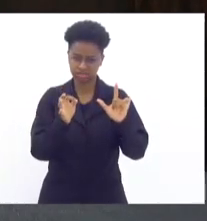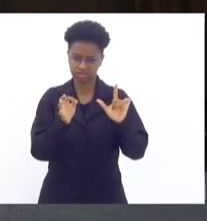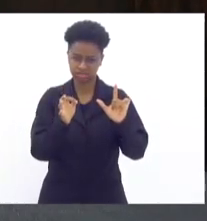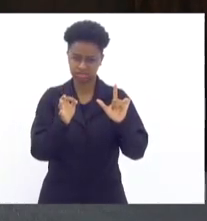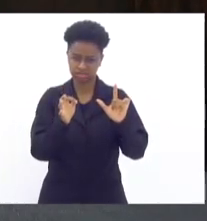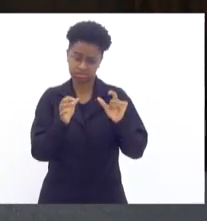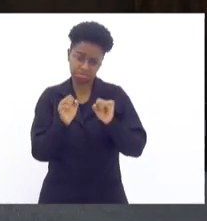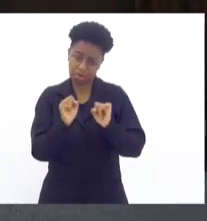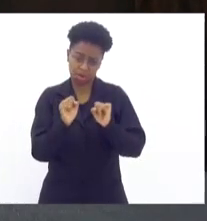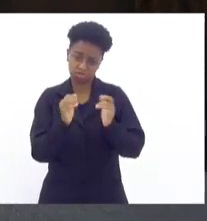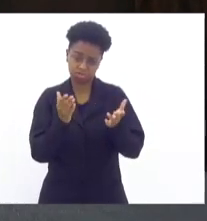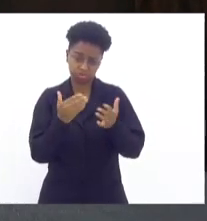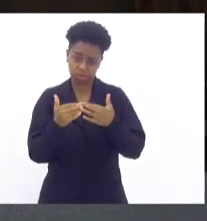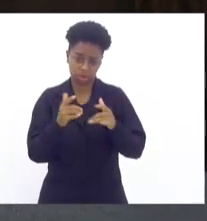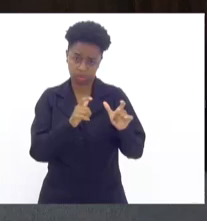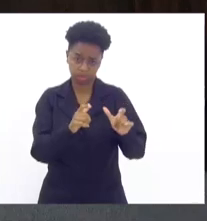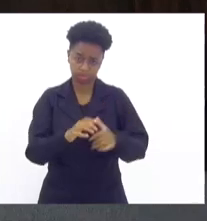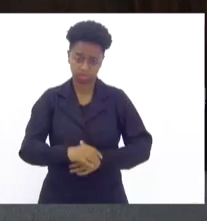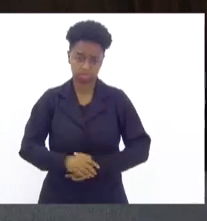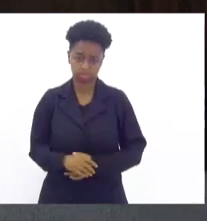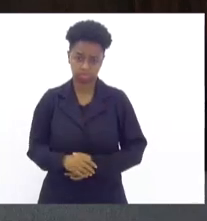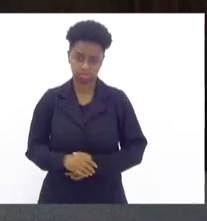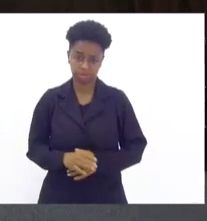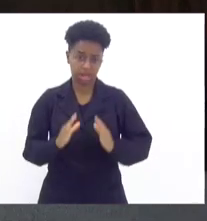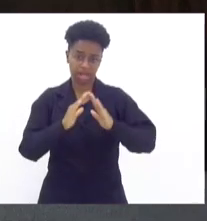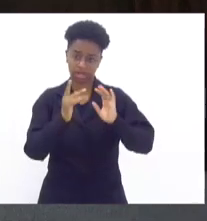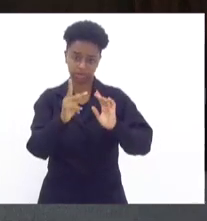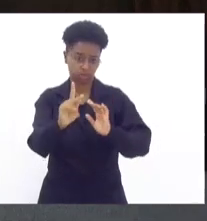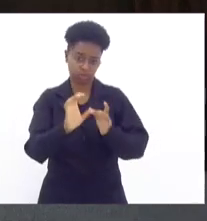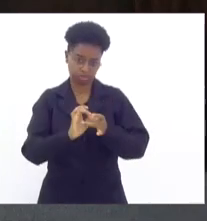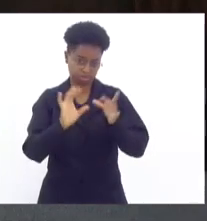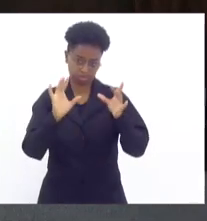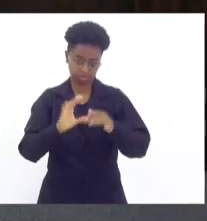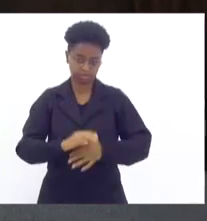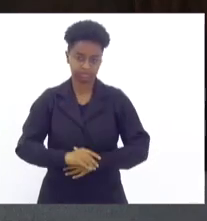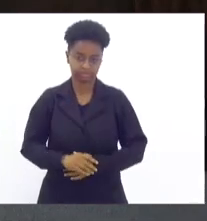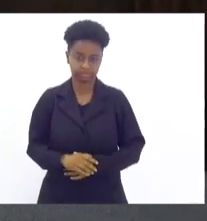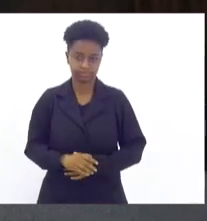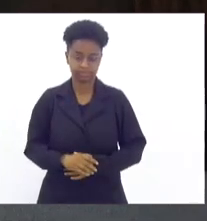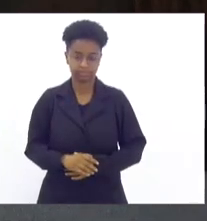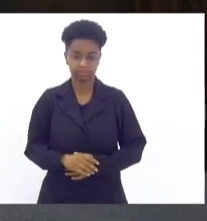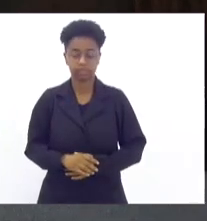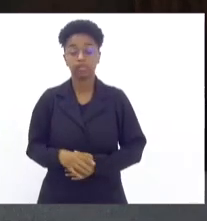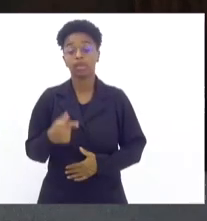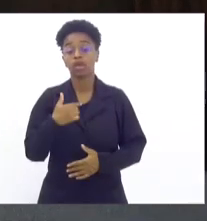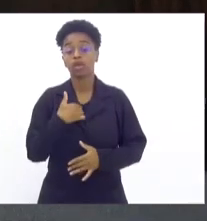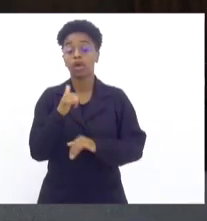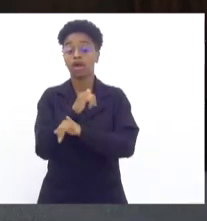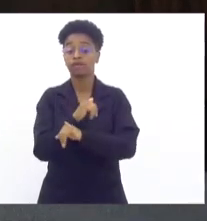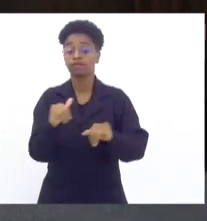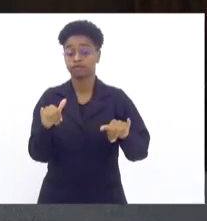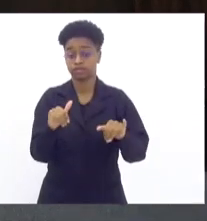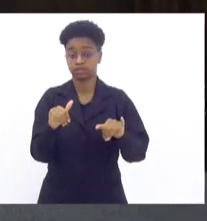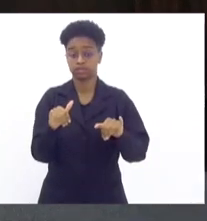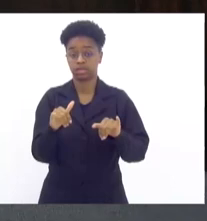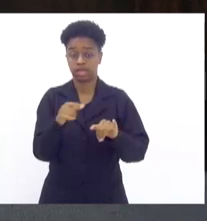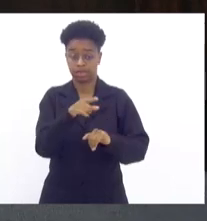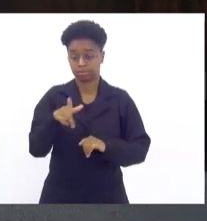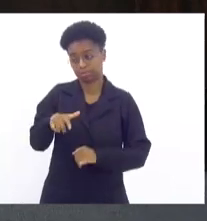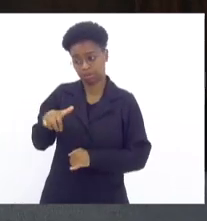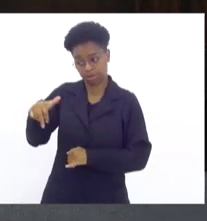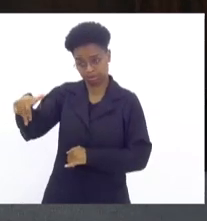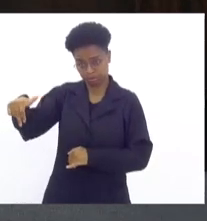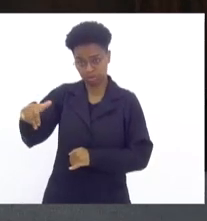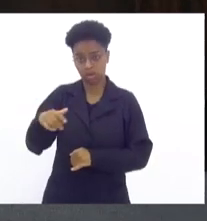Pode ser dali mesmo. Coronel, a casa é do senhor. Gostaria de informar, enquanto o coronel se dirige para a tribuna,